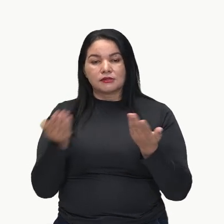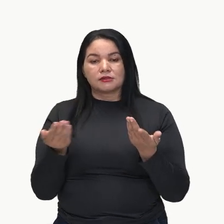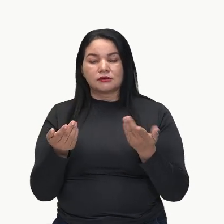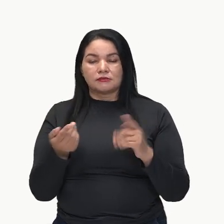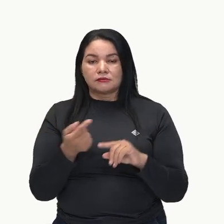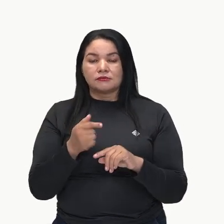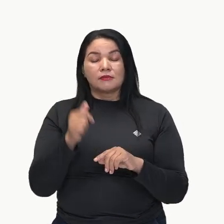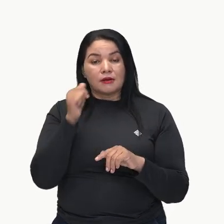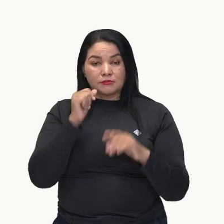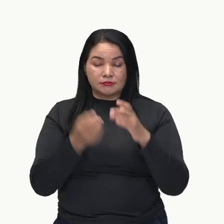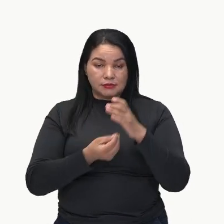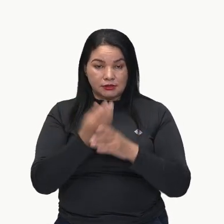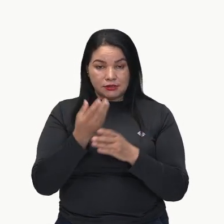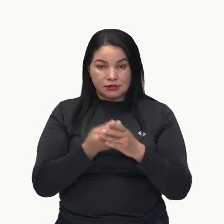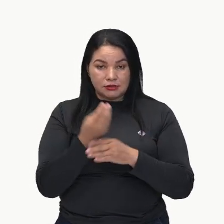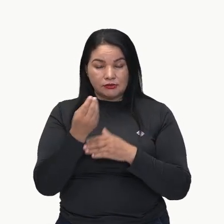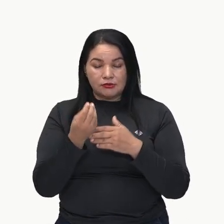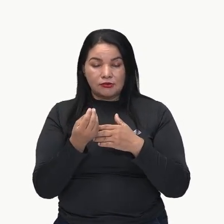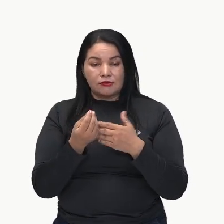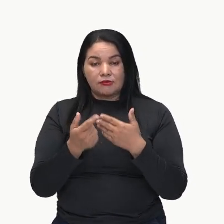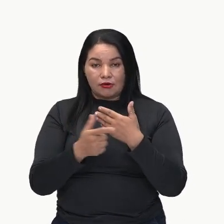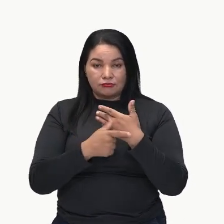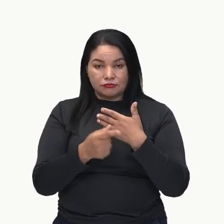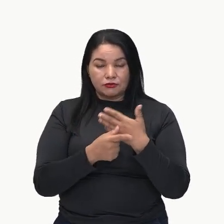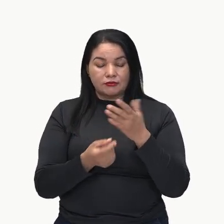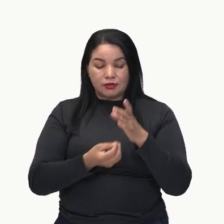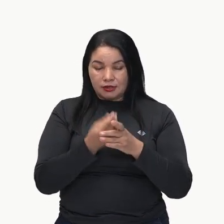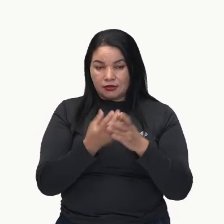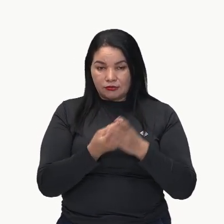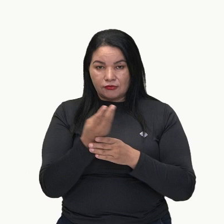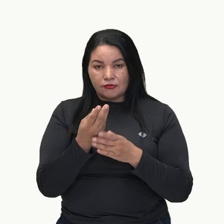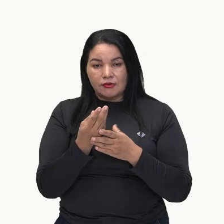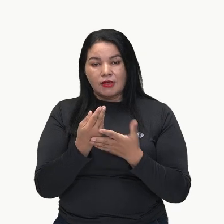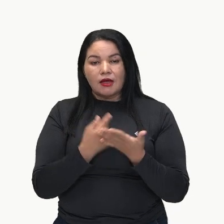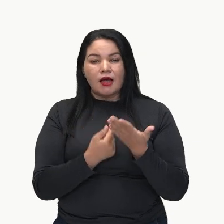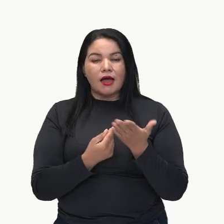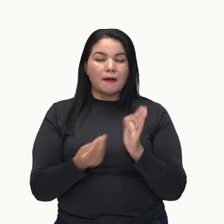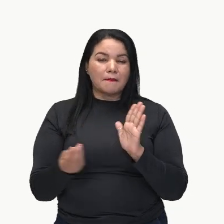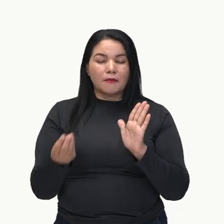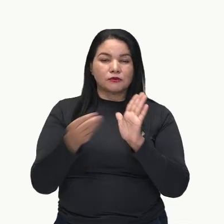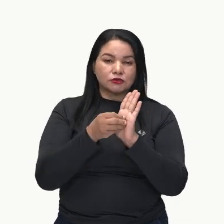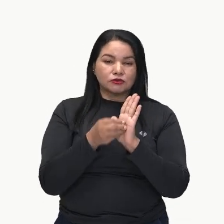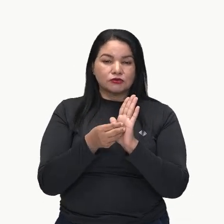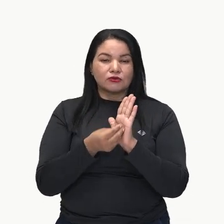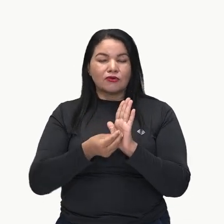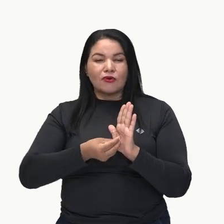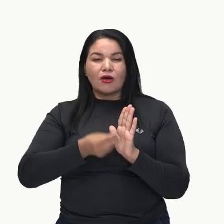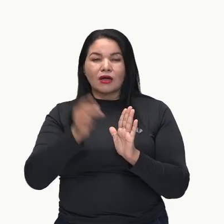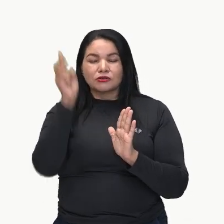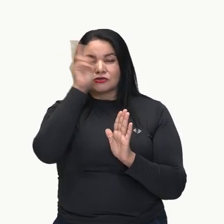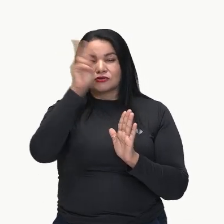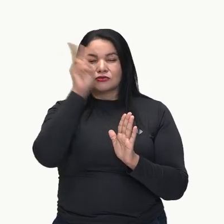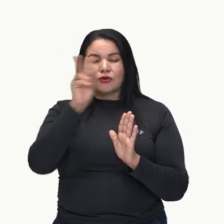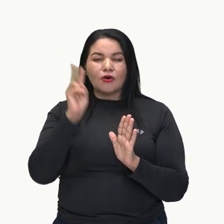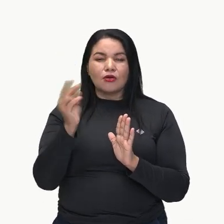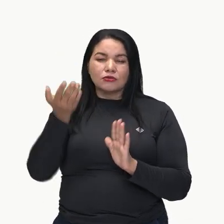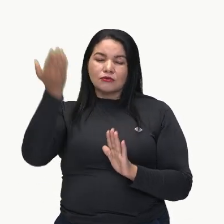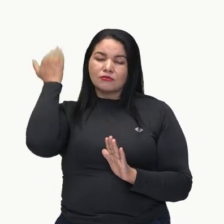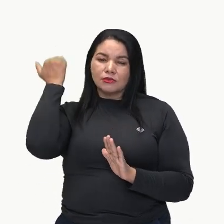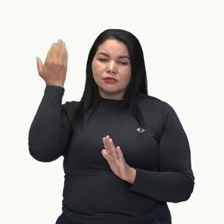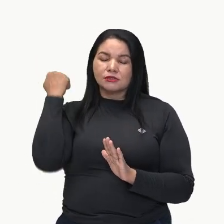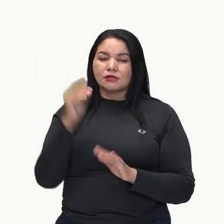texto buscou, lá na história, em acontecimentos passados, um fato que ocorreu no Brasil.